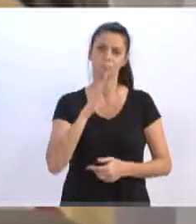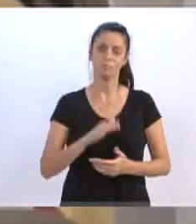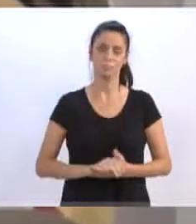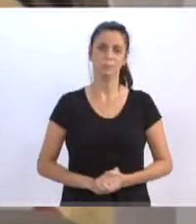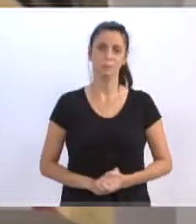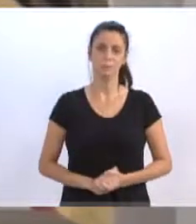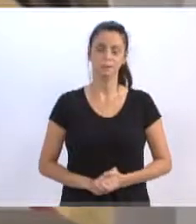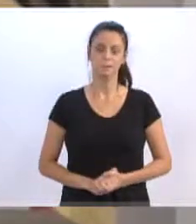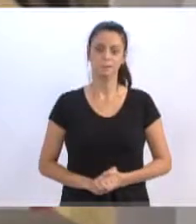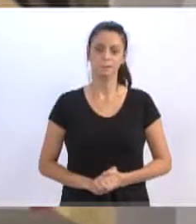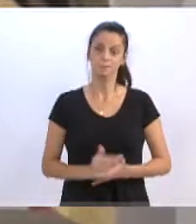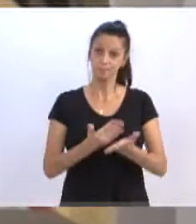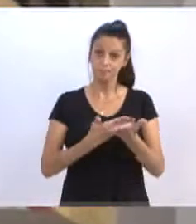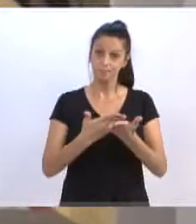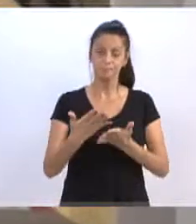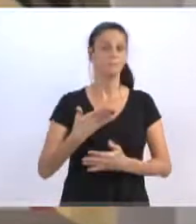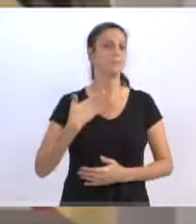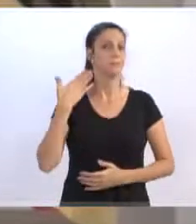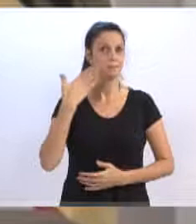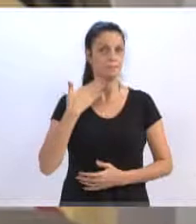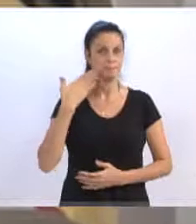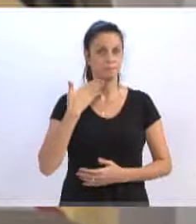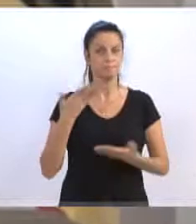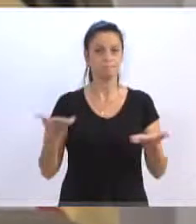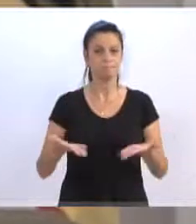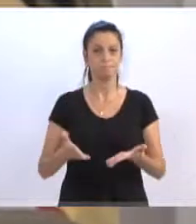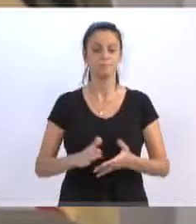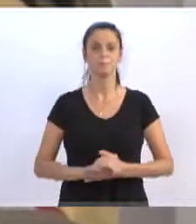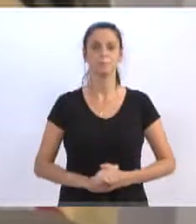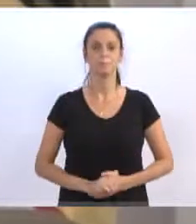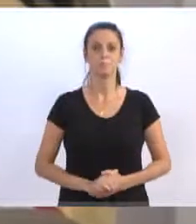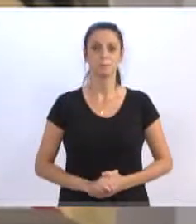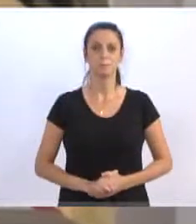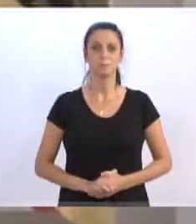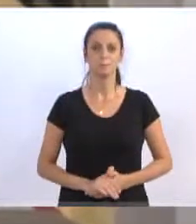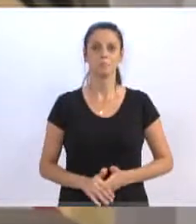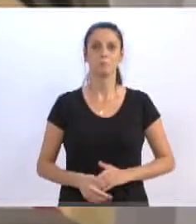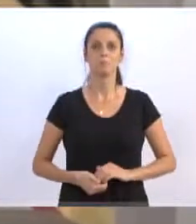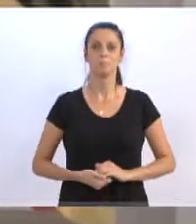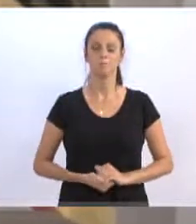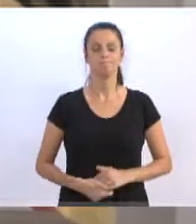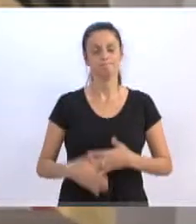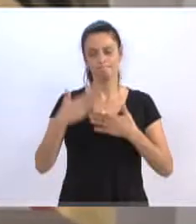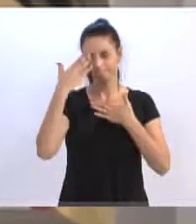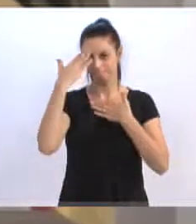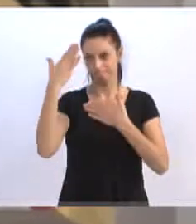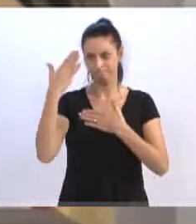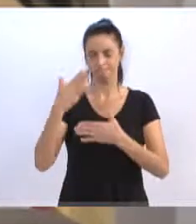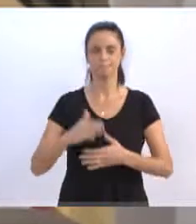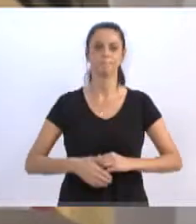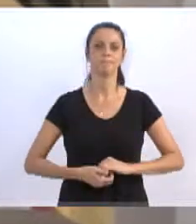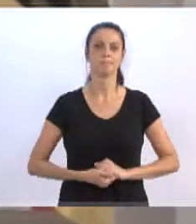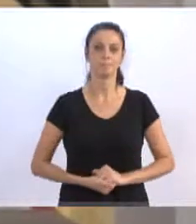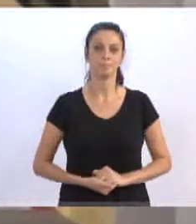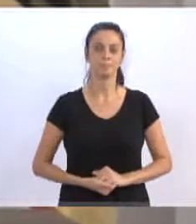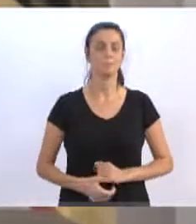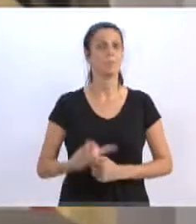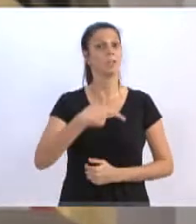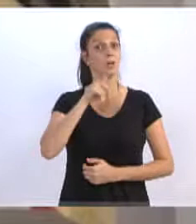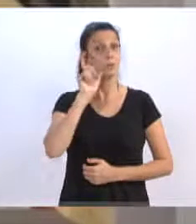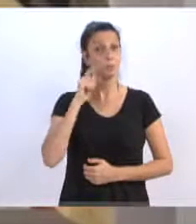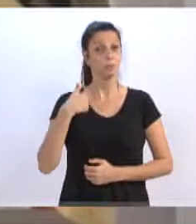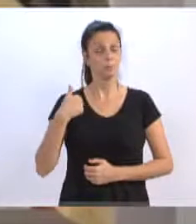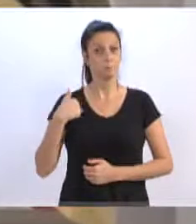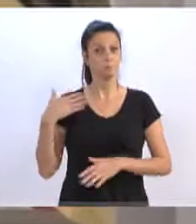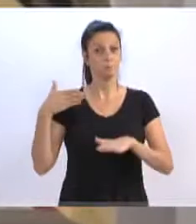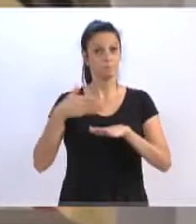Para eu poder iniciar o meu pronunciamento? Muito obrigado. Ontem eu estive